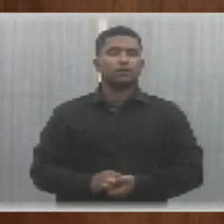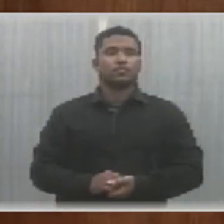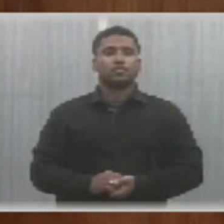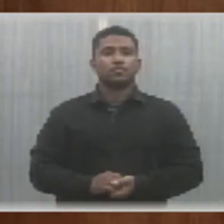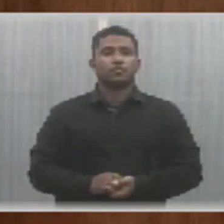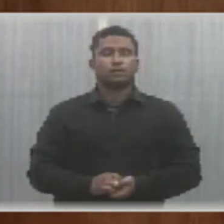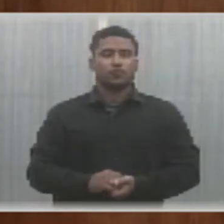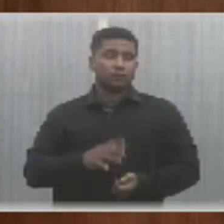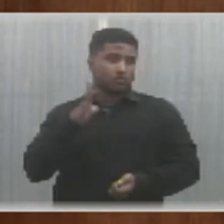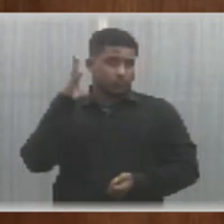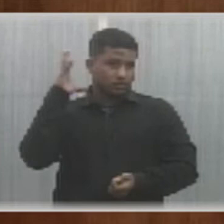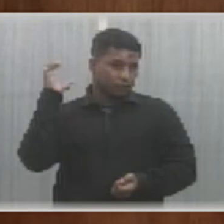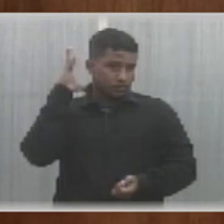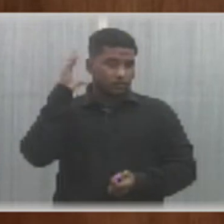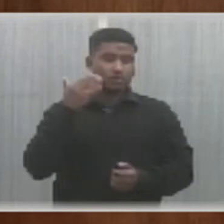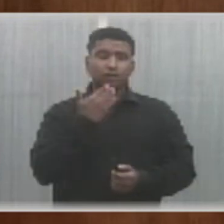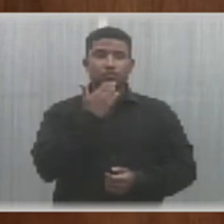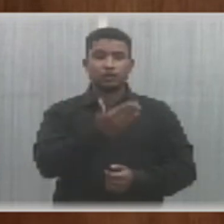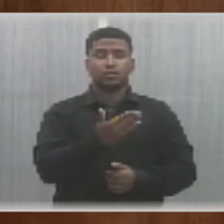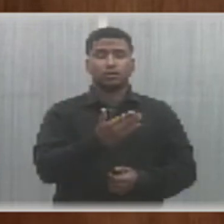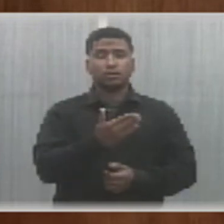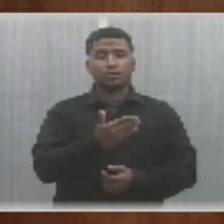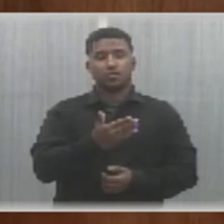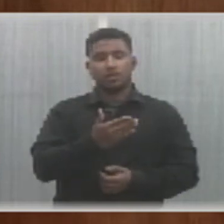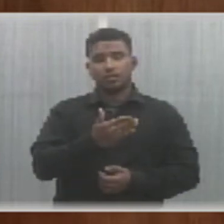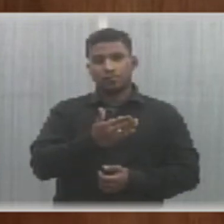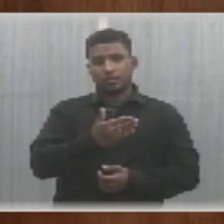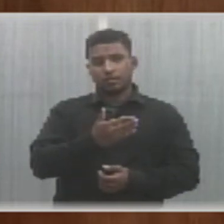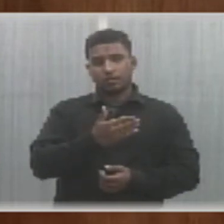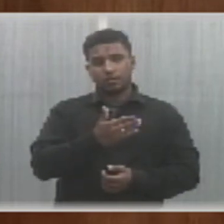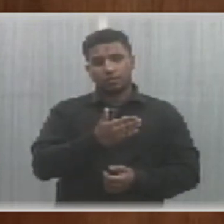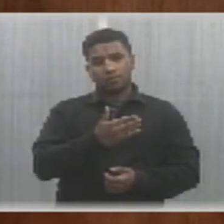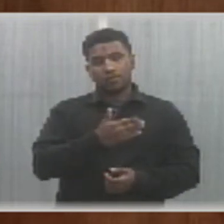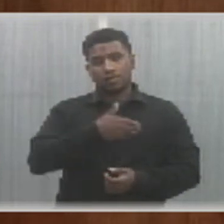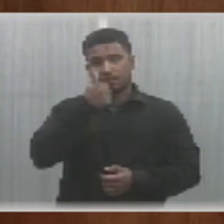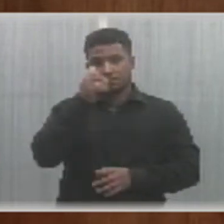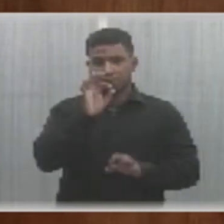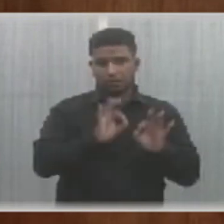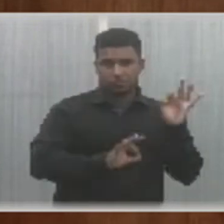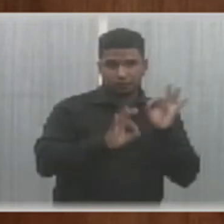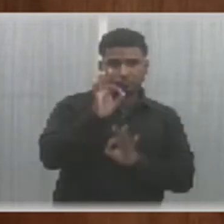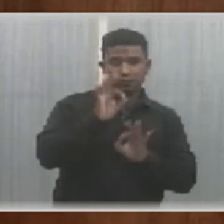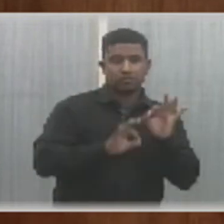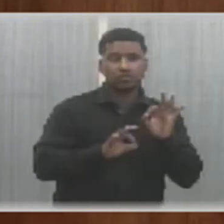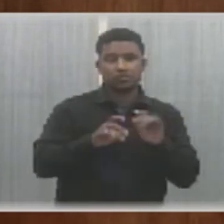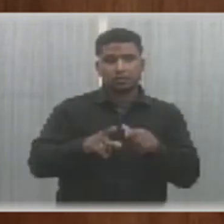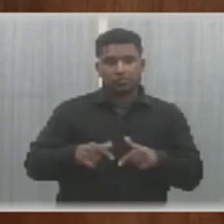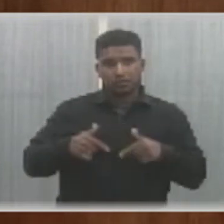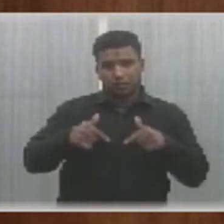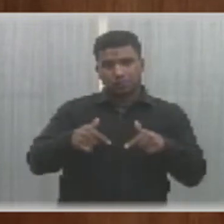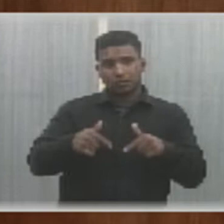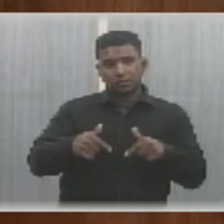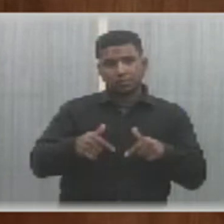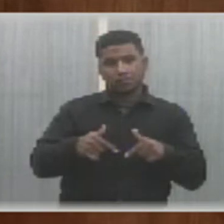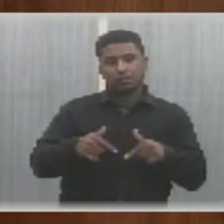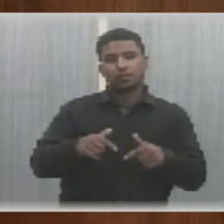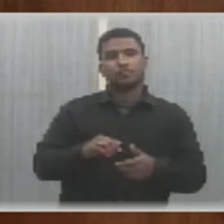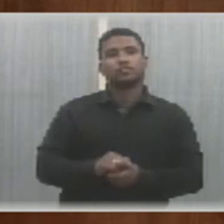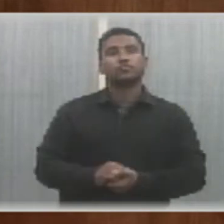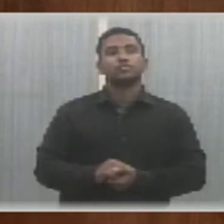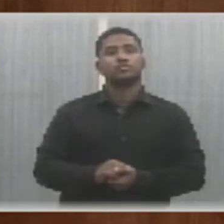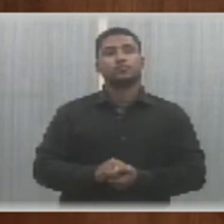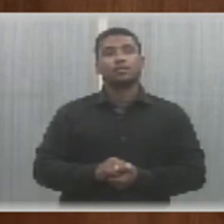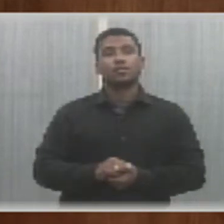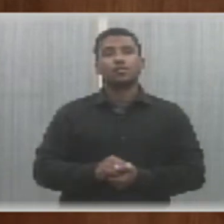Maria Regina Souza, solicitando providências na elaboração do plano de execução da autonomia plena da